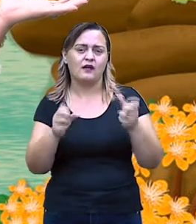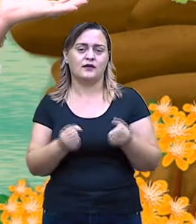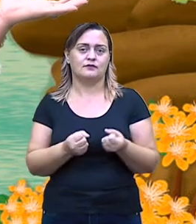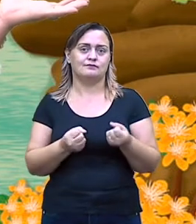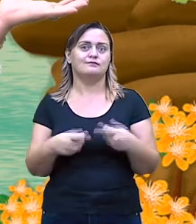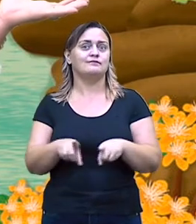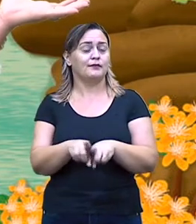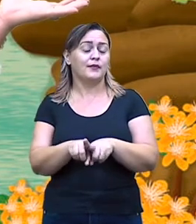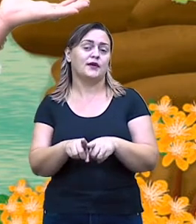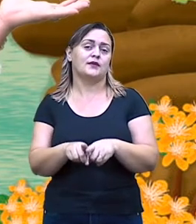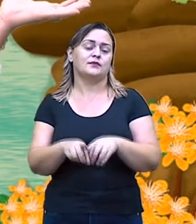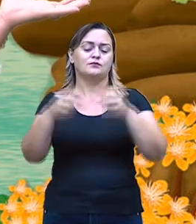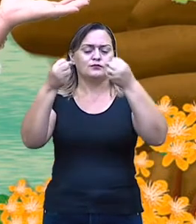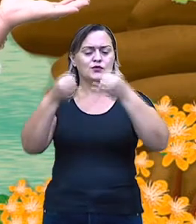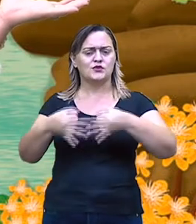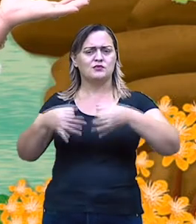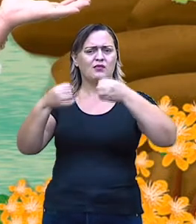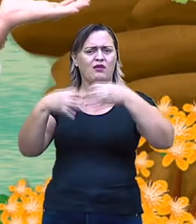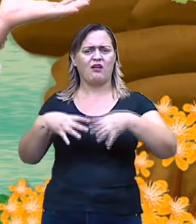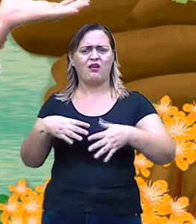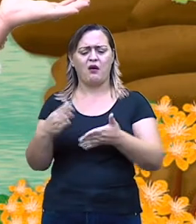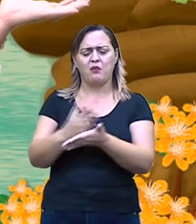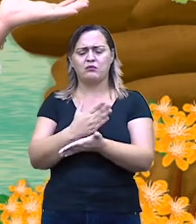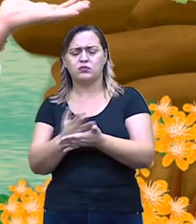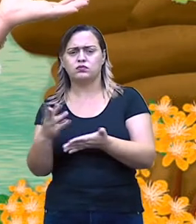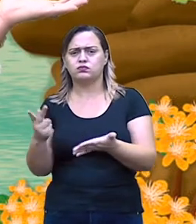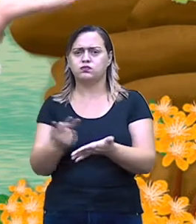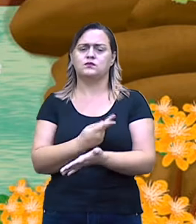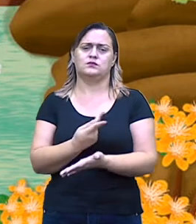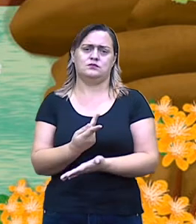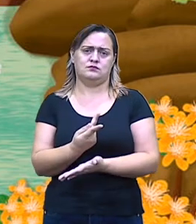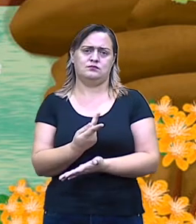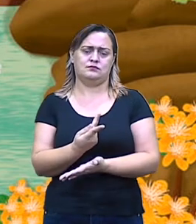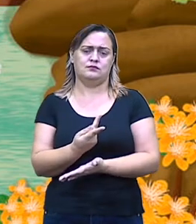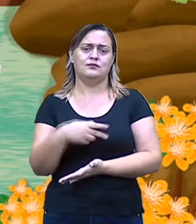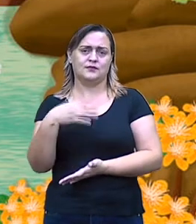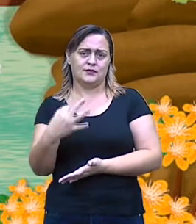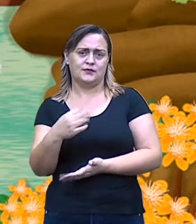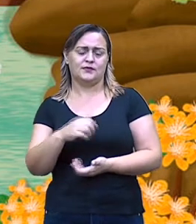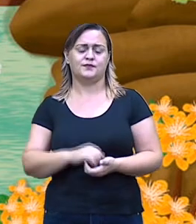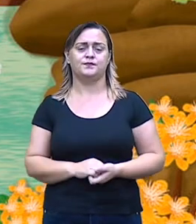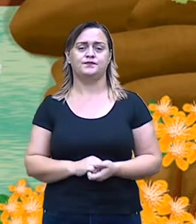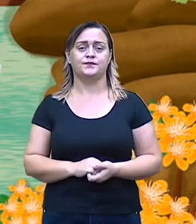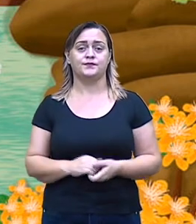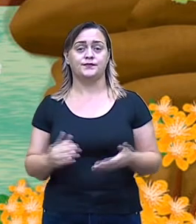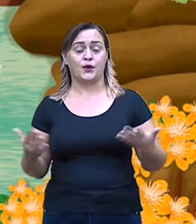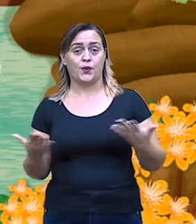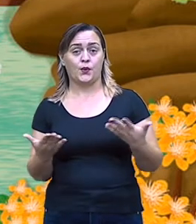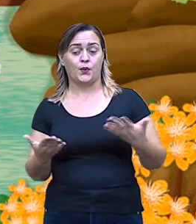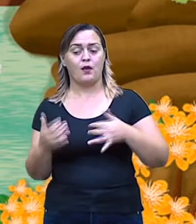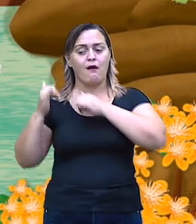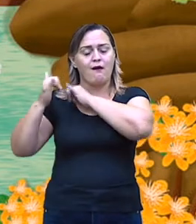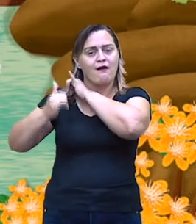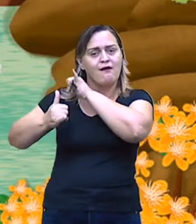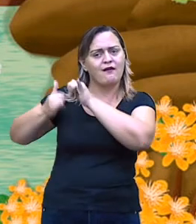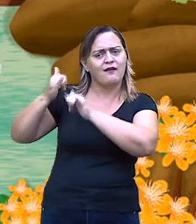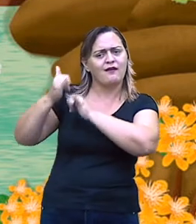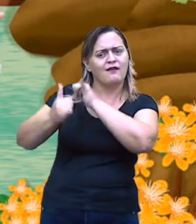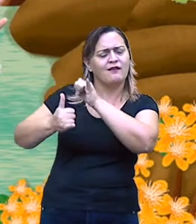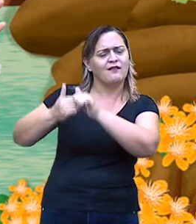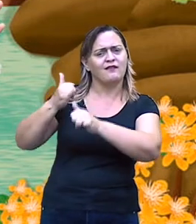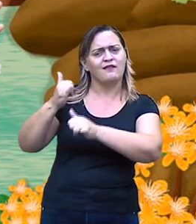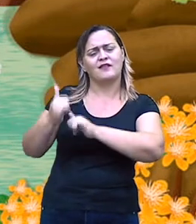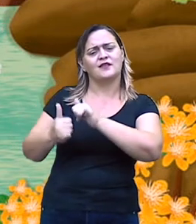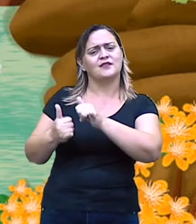Ótimo. Utilizamos também metáforas. E os simbolismos. Agora, as lendas. Hum. Por